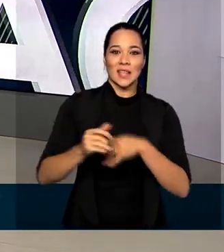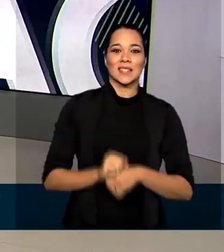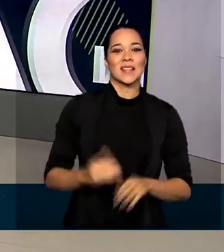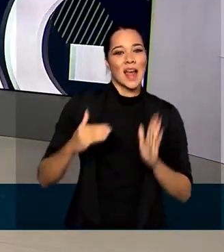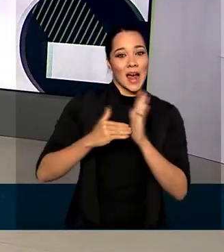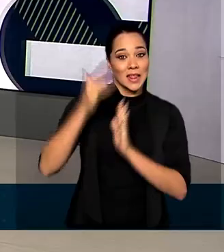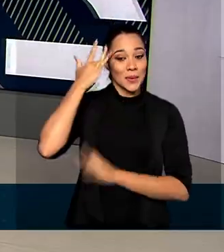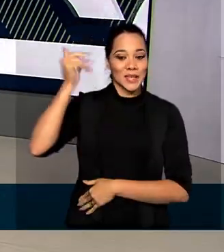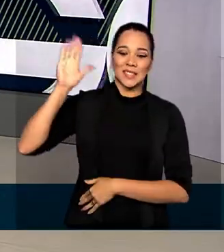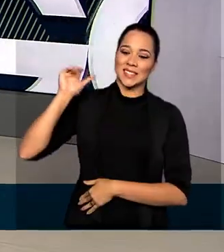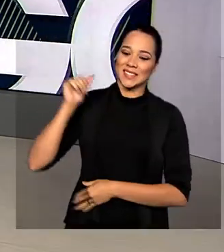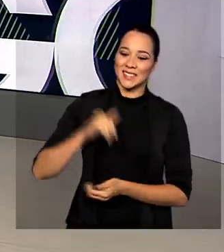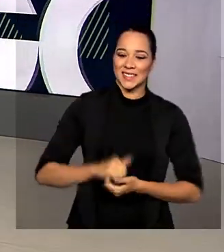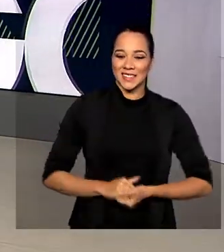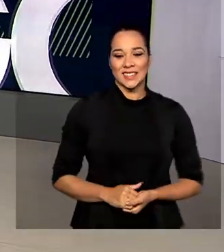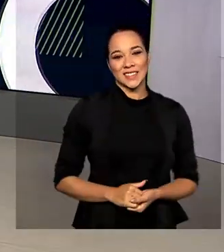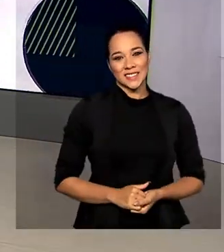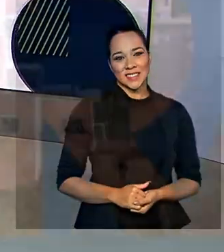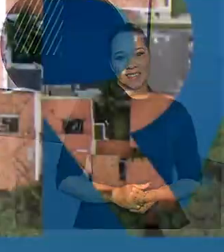sociais. Até amanhã.